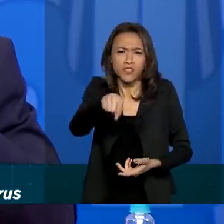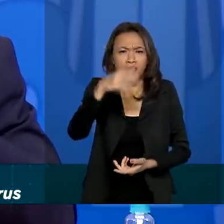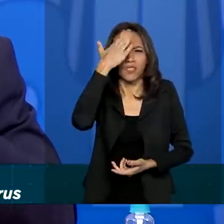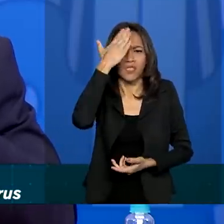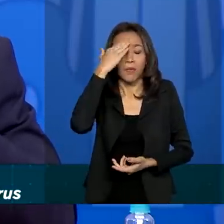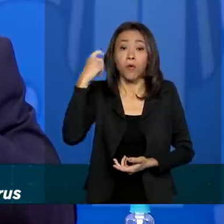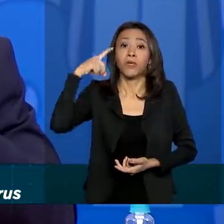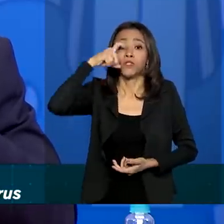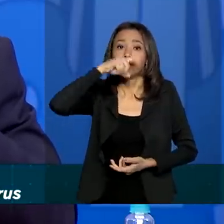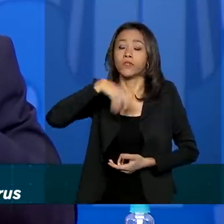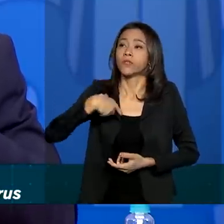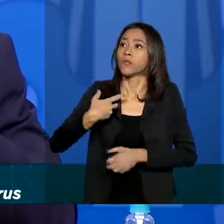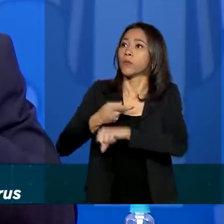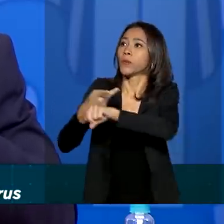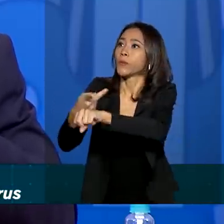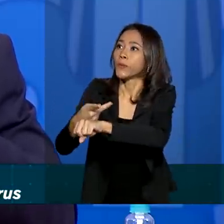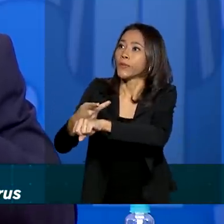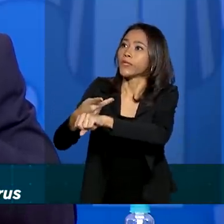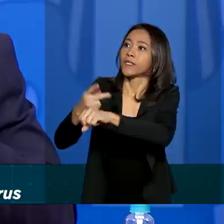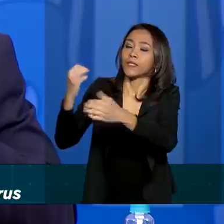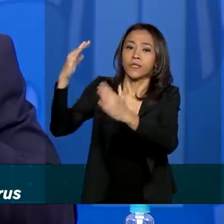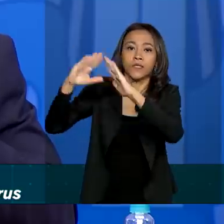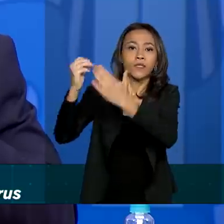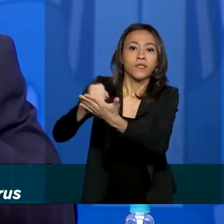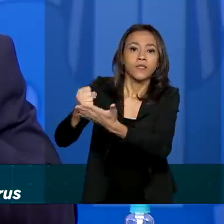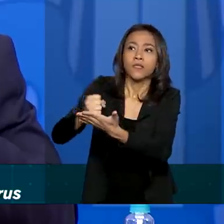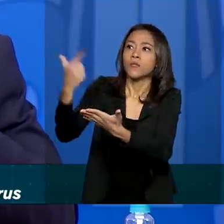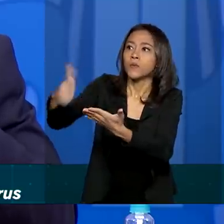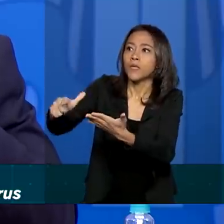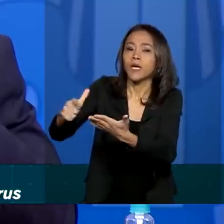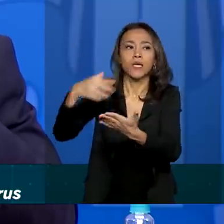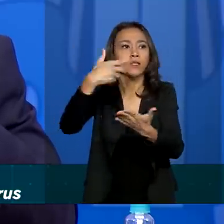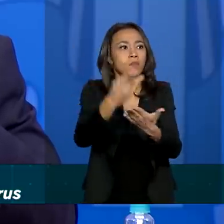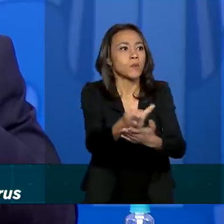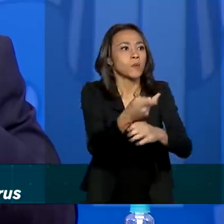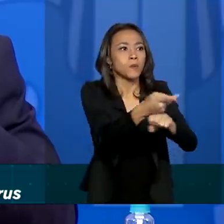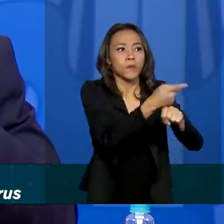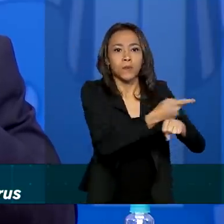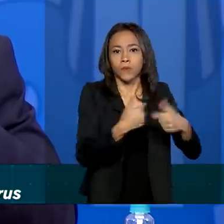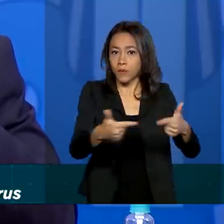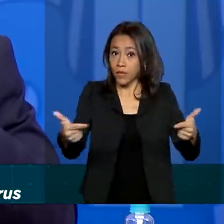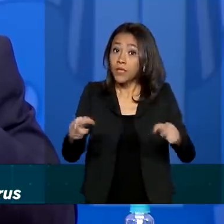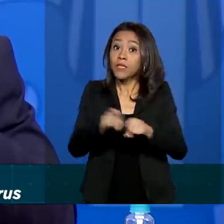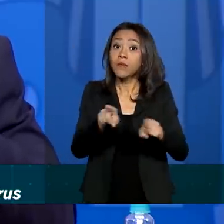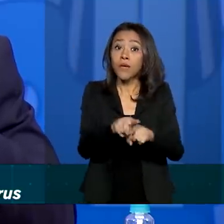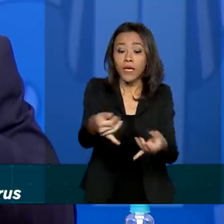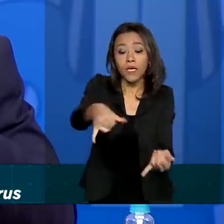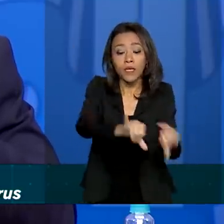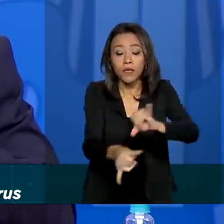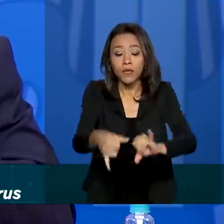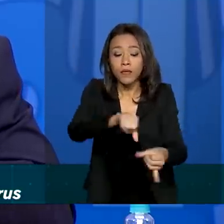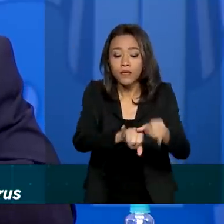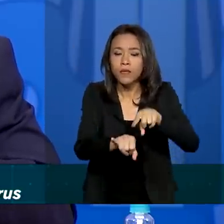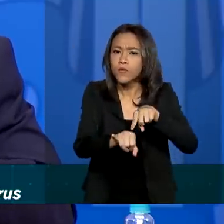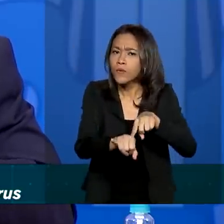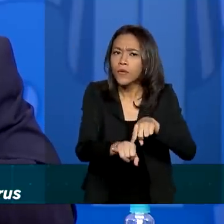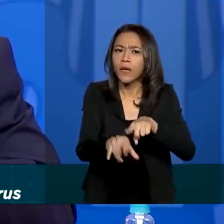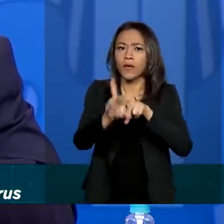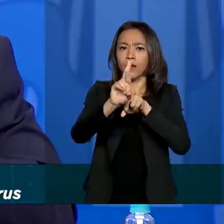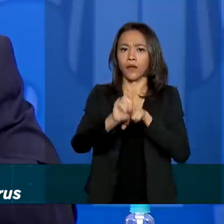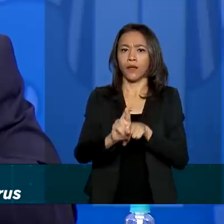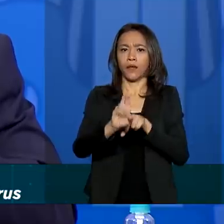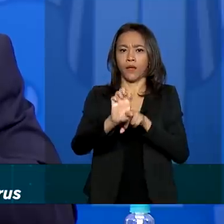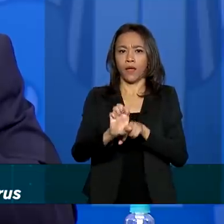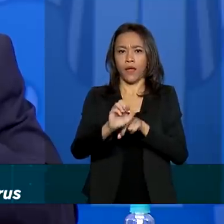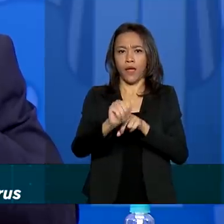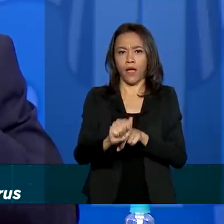se adquirir esses testes e também de se adquirir reagentes para que esses testes sejam feitos aqui no Brasil.